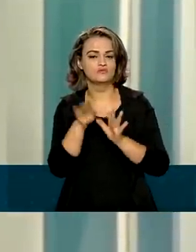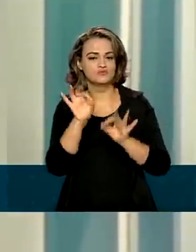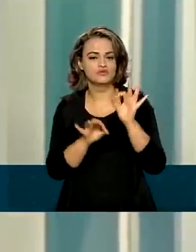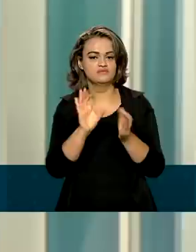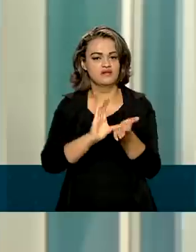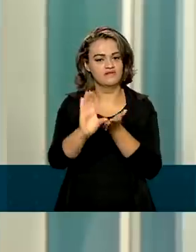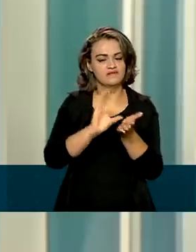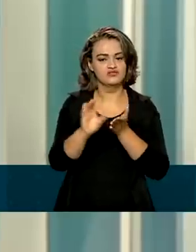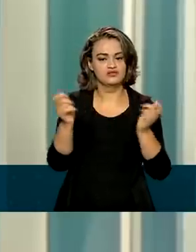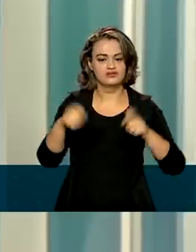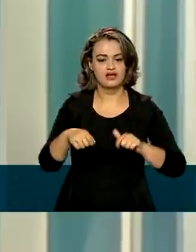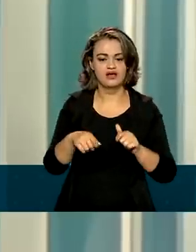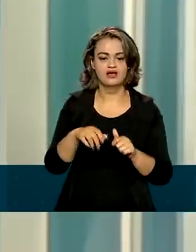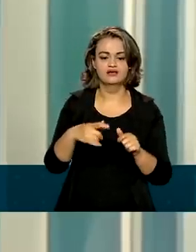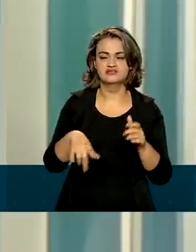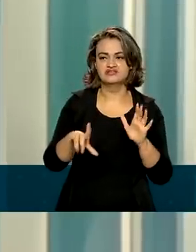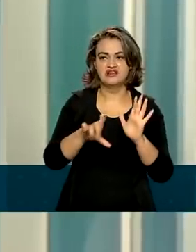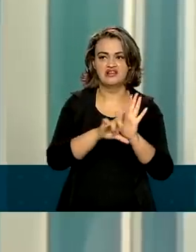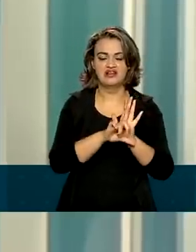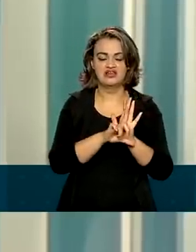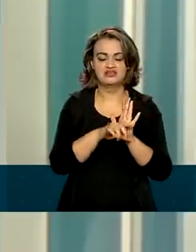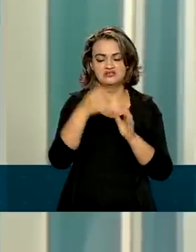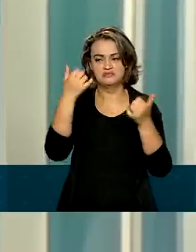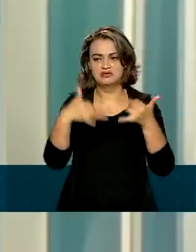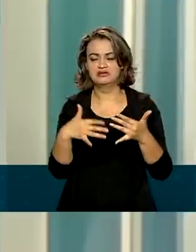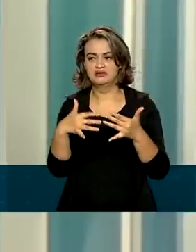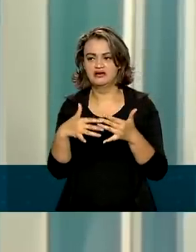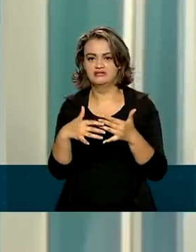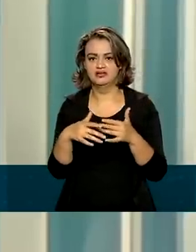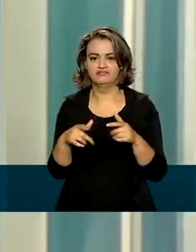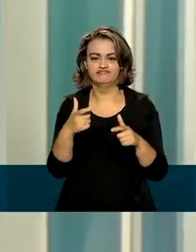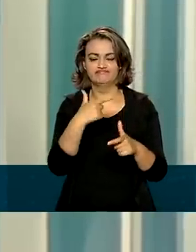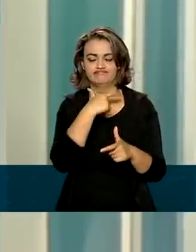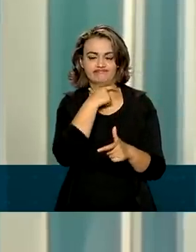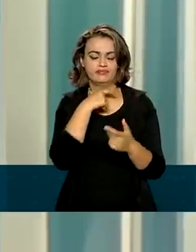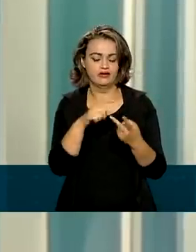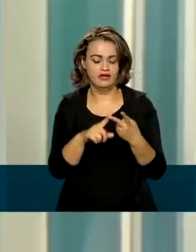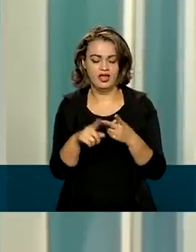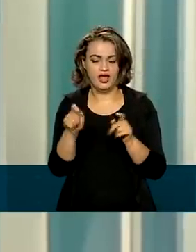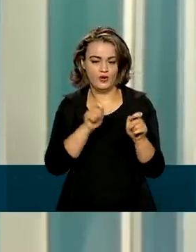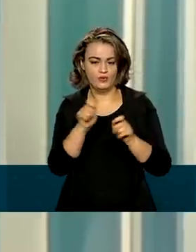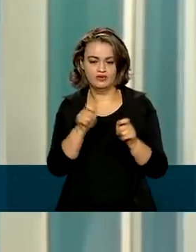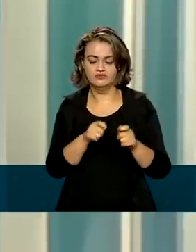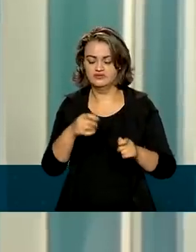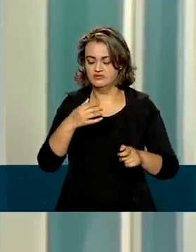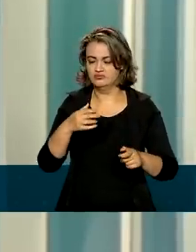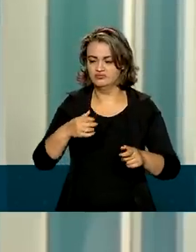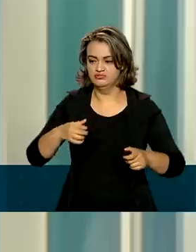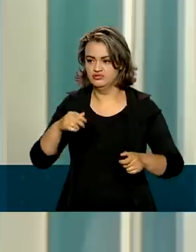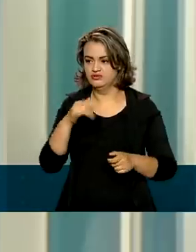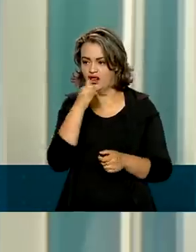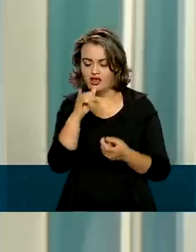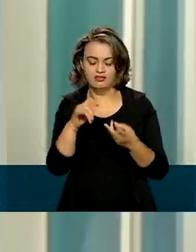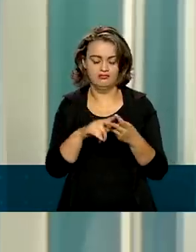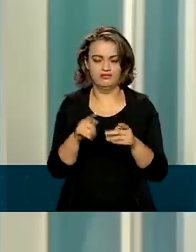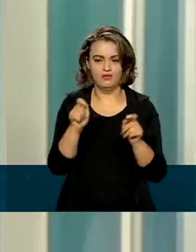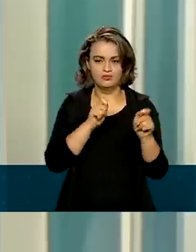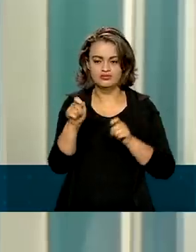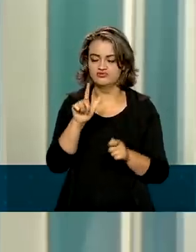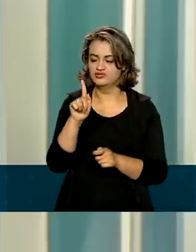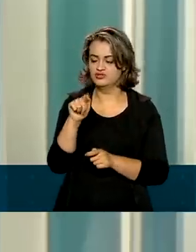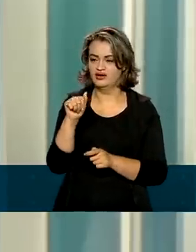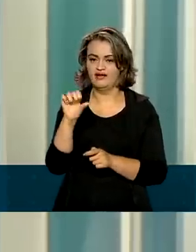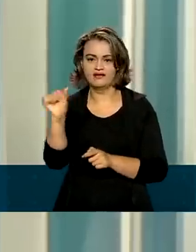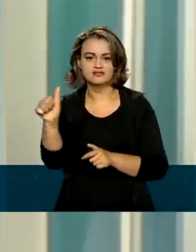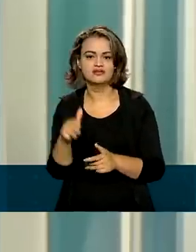investimento. Seja aí nova lei de falência, regulamento de saneamento, regulação de gás, renovação elétrica, todo esse ambiente que torna